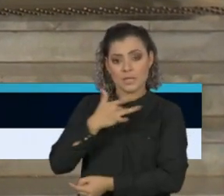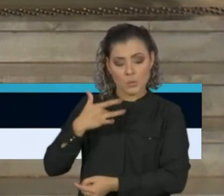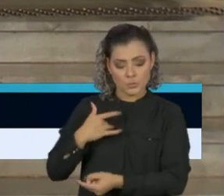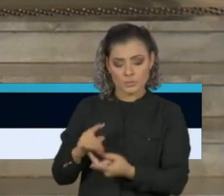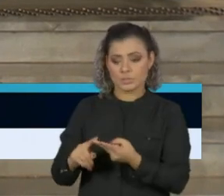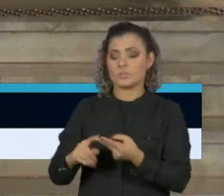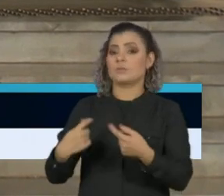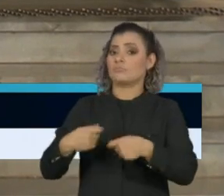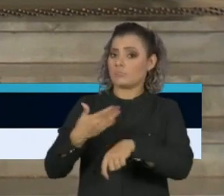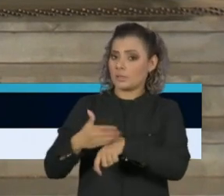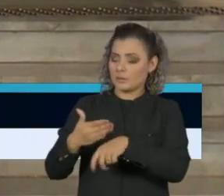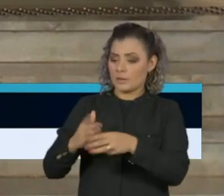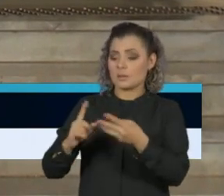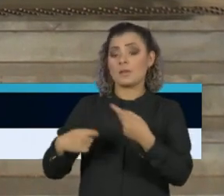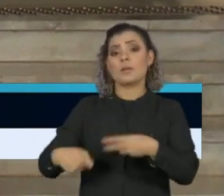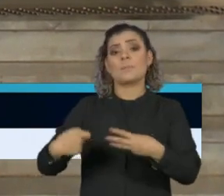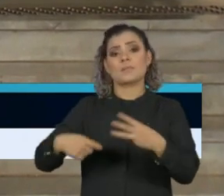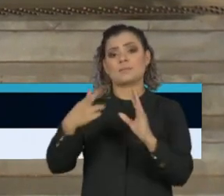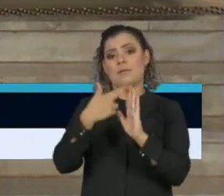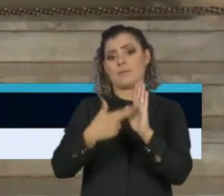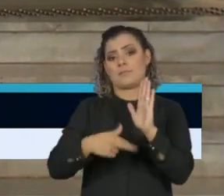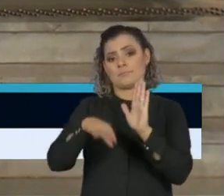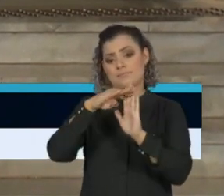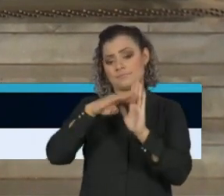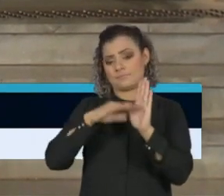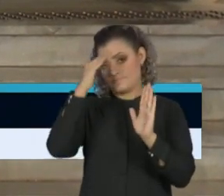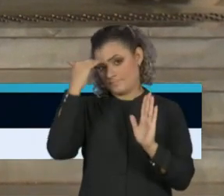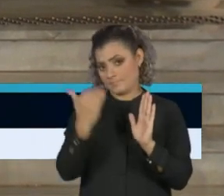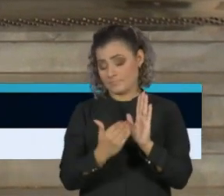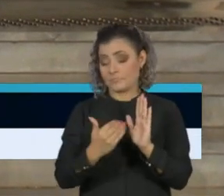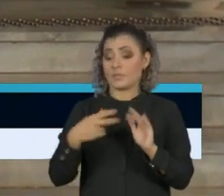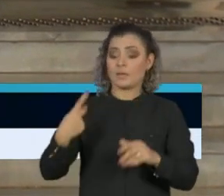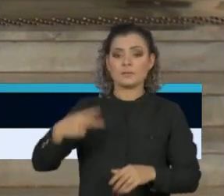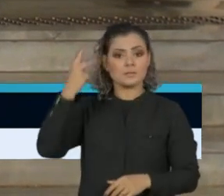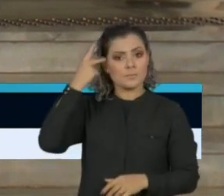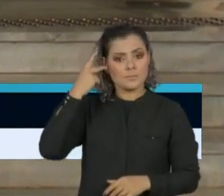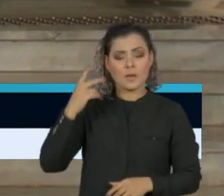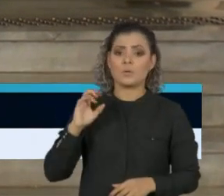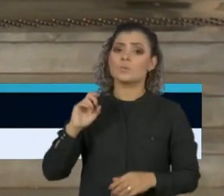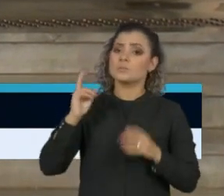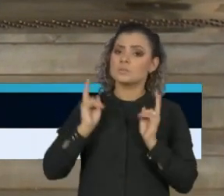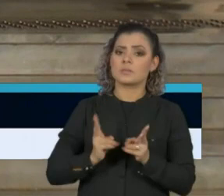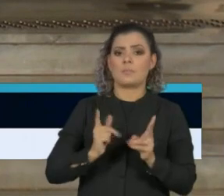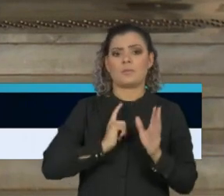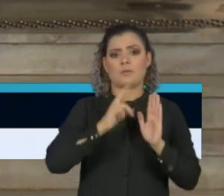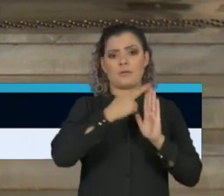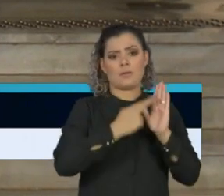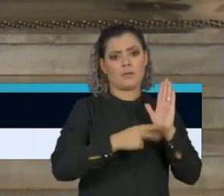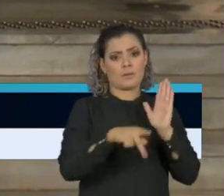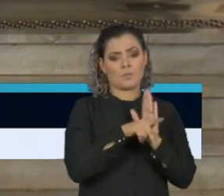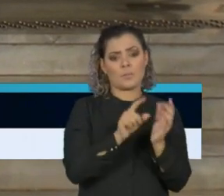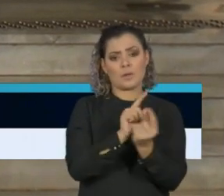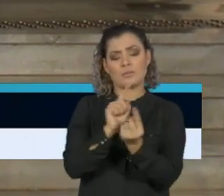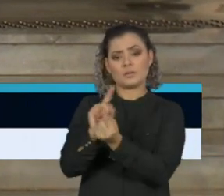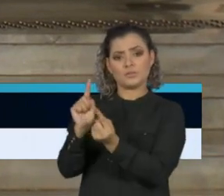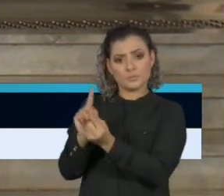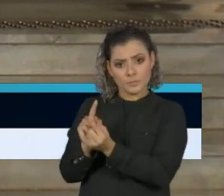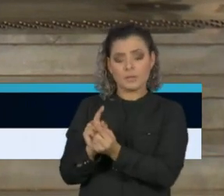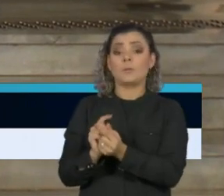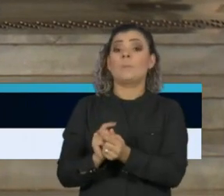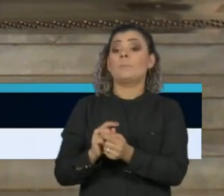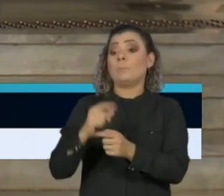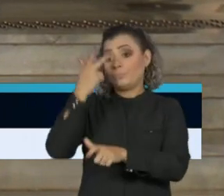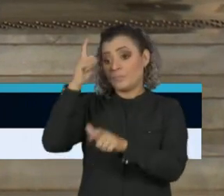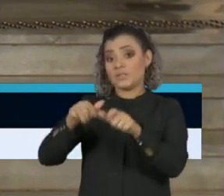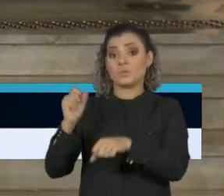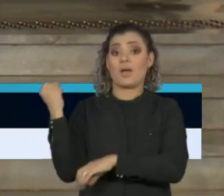ter protocolo. O Estado de São Paulo trabalha, desde o primeiro dia, com protocolos de atendimento de doentes graves